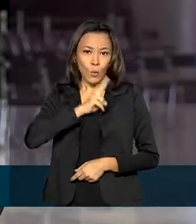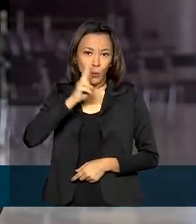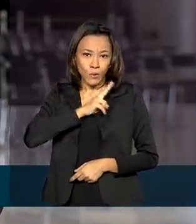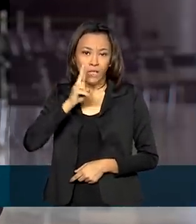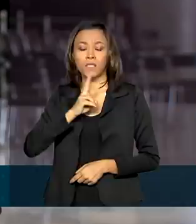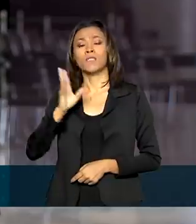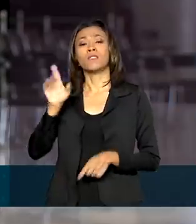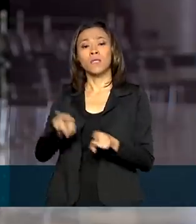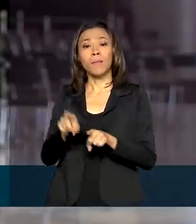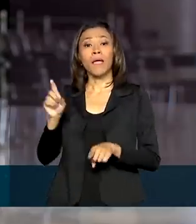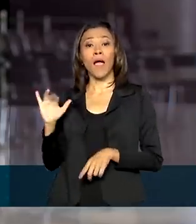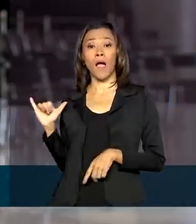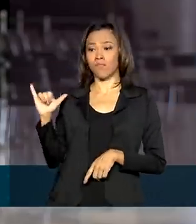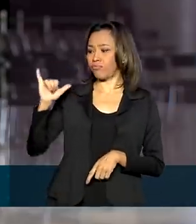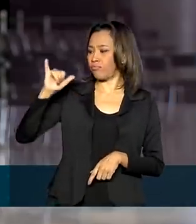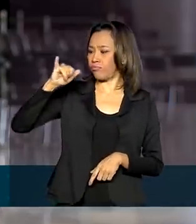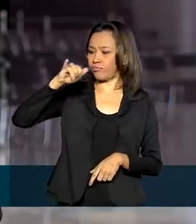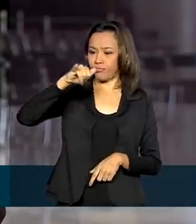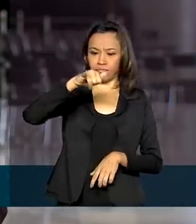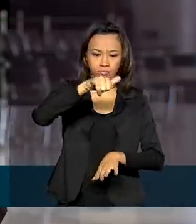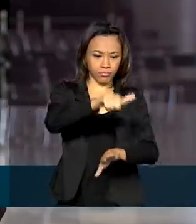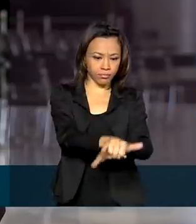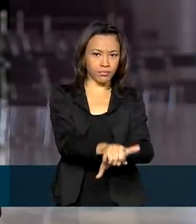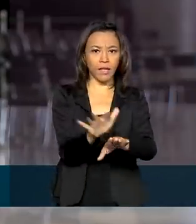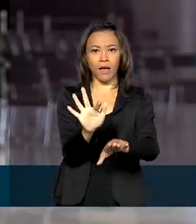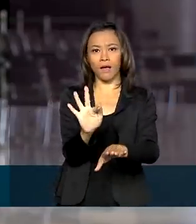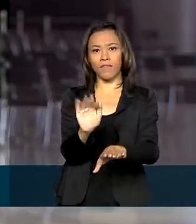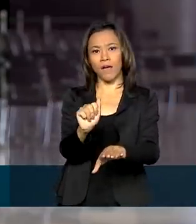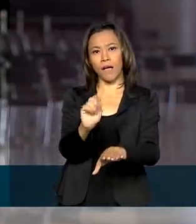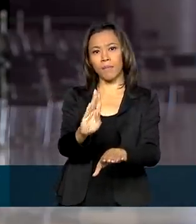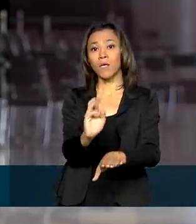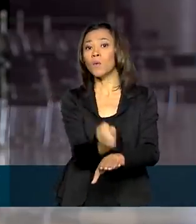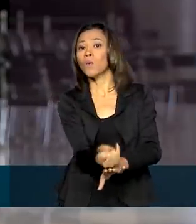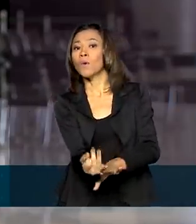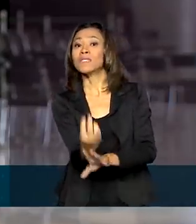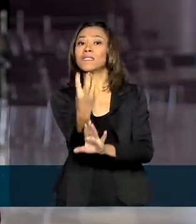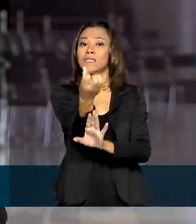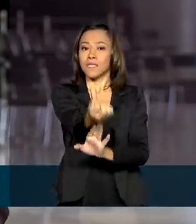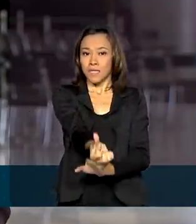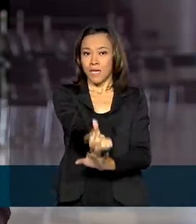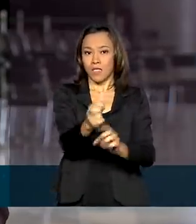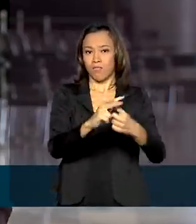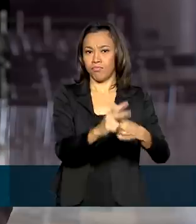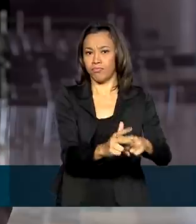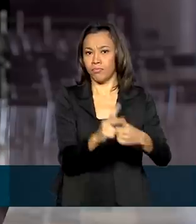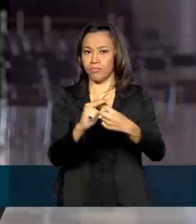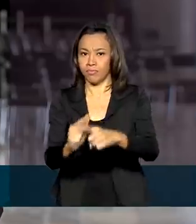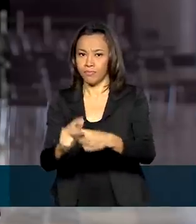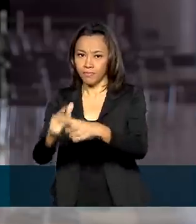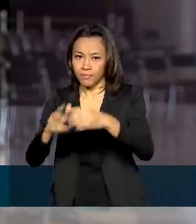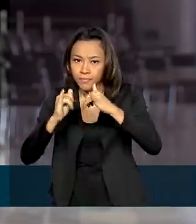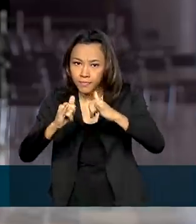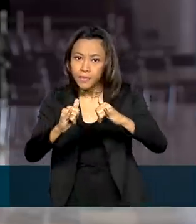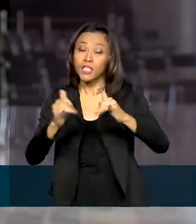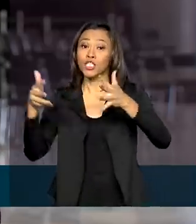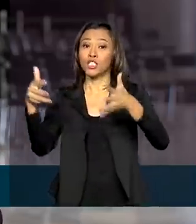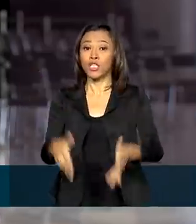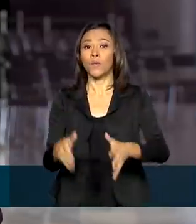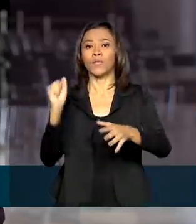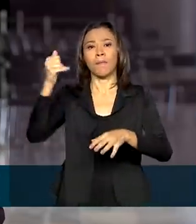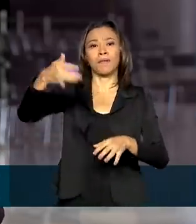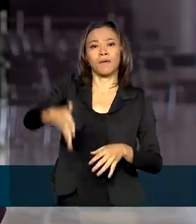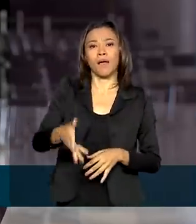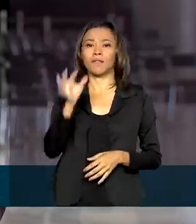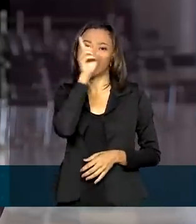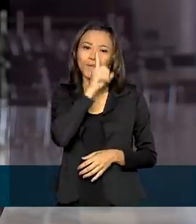da FAB já transportaram para Macapá seis geradores de energia. Dois deles chegaram na madrugada deste domingo para